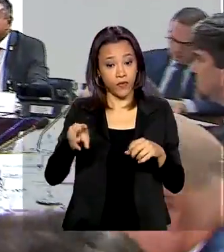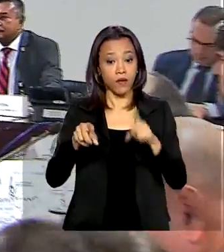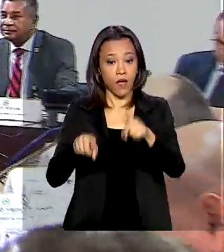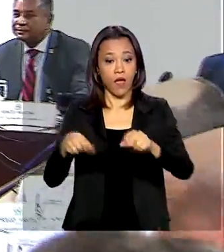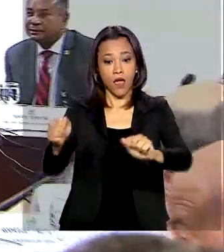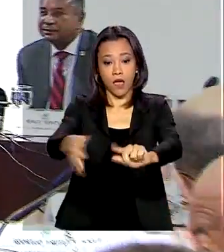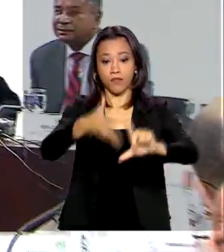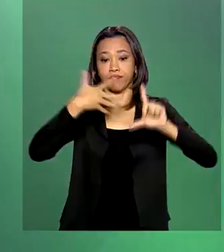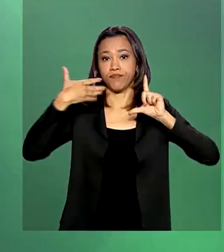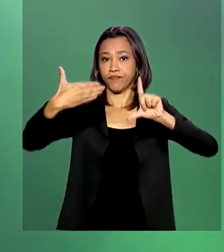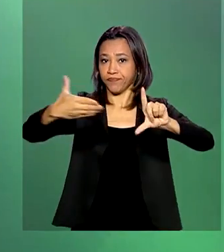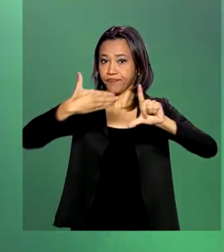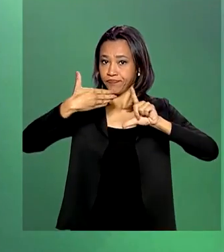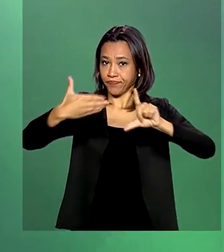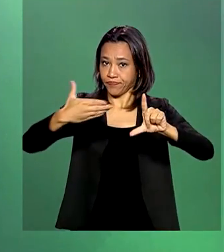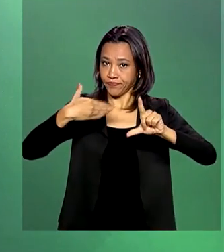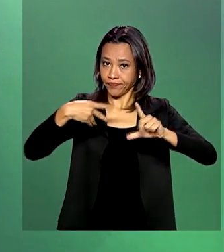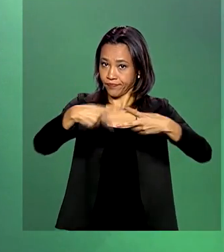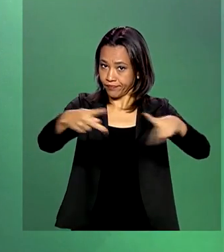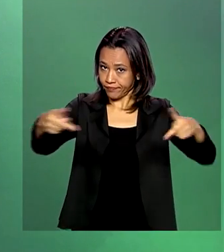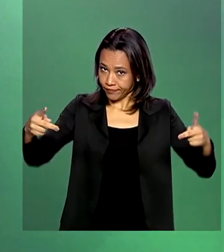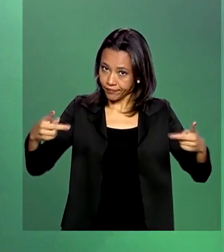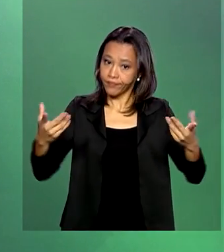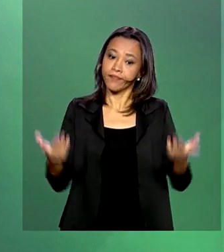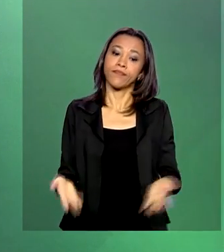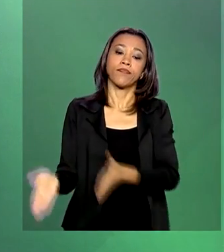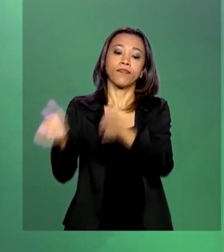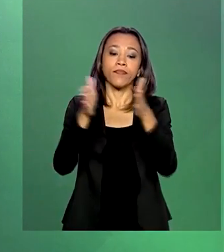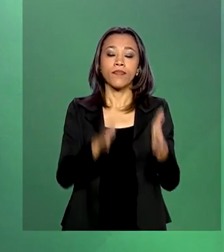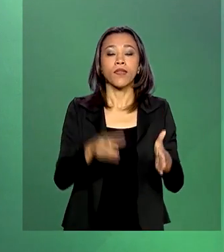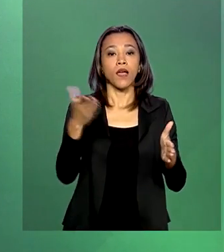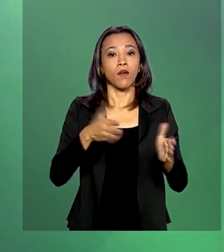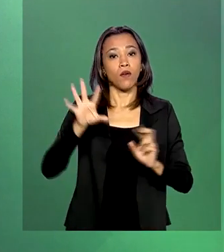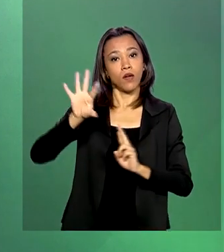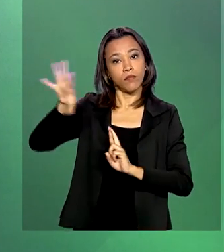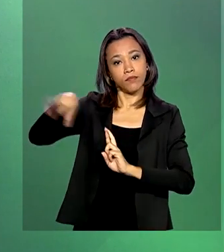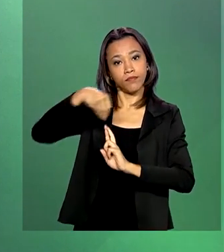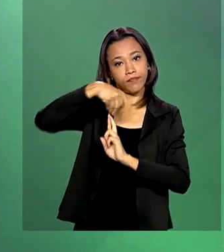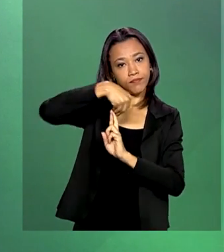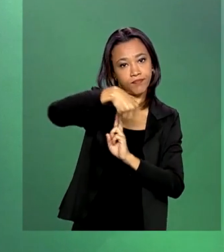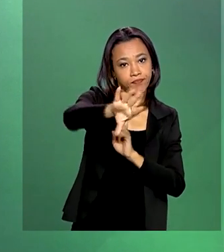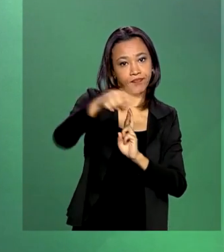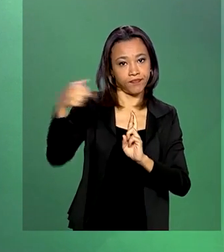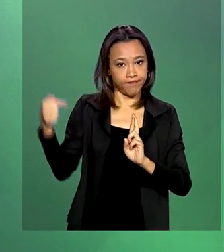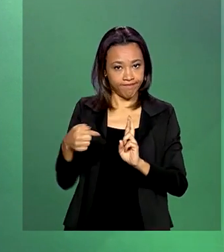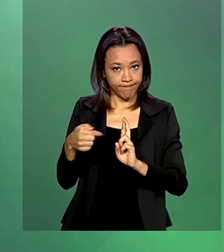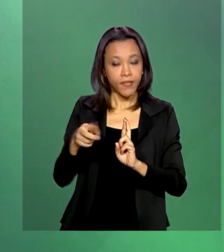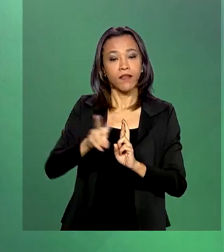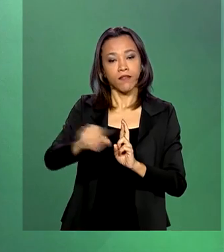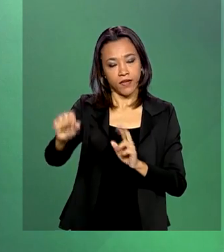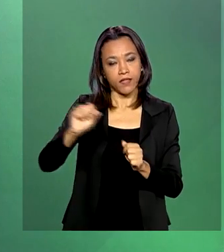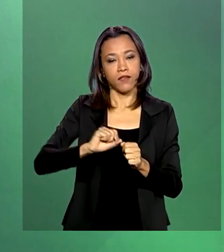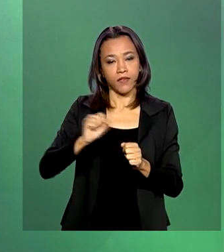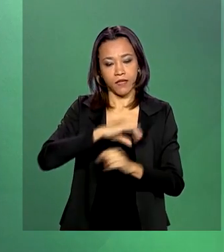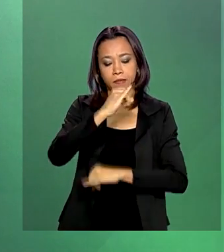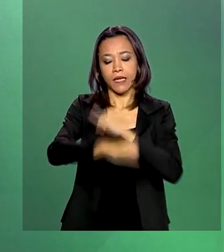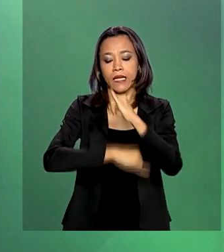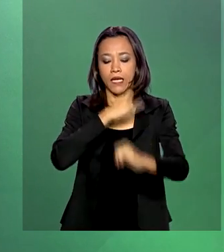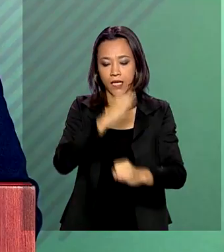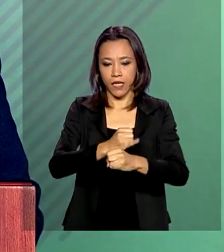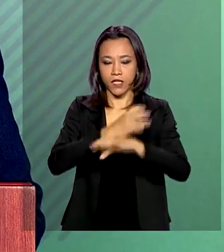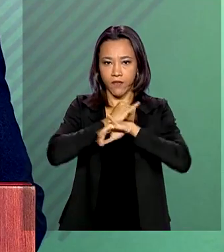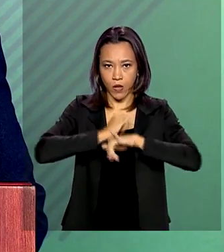videoconferência. Já as declarações do porta-voz da Presidência da República serão feitas pela internet.